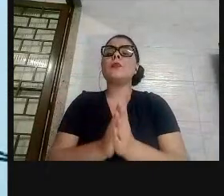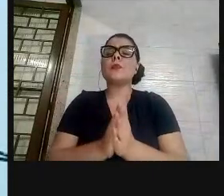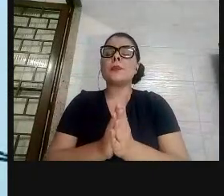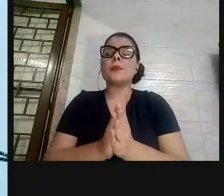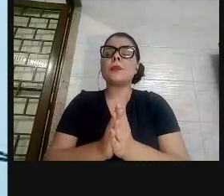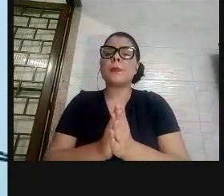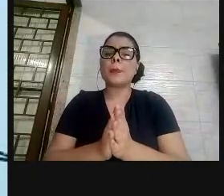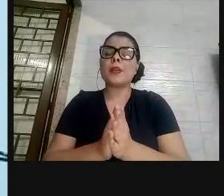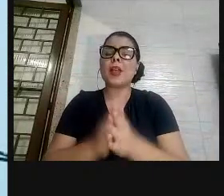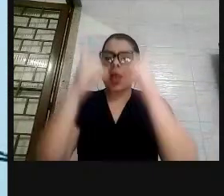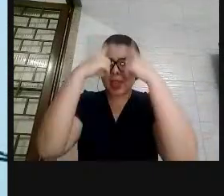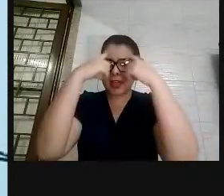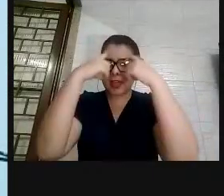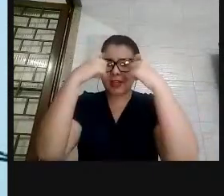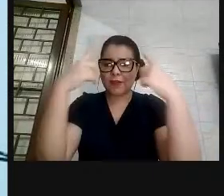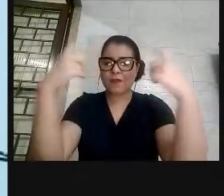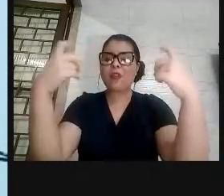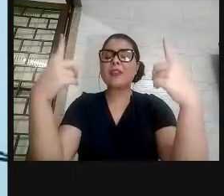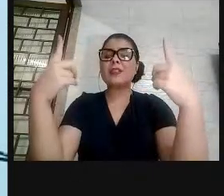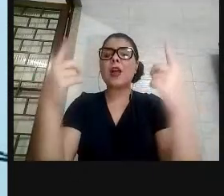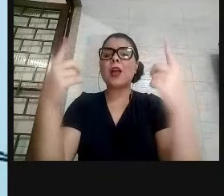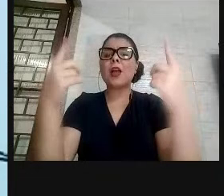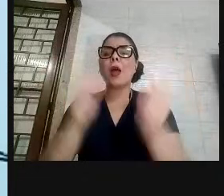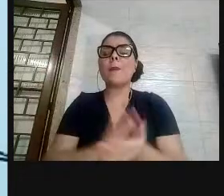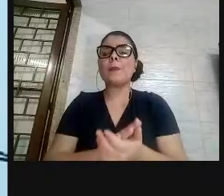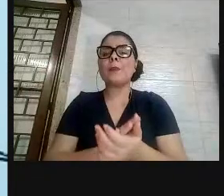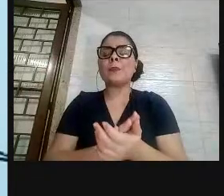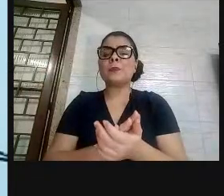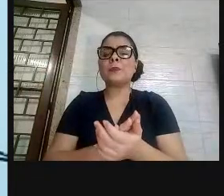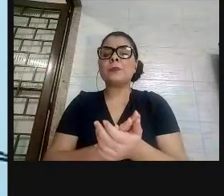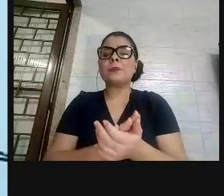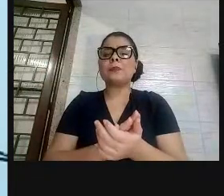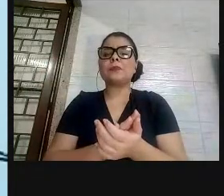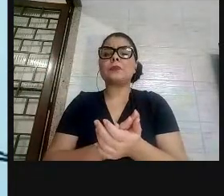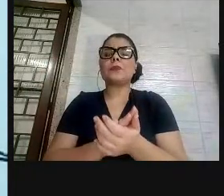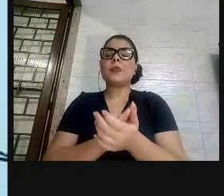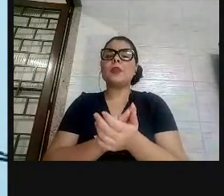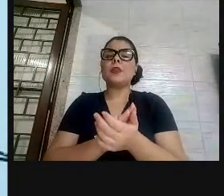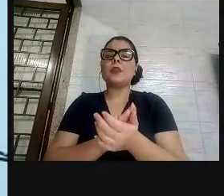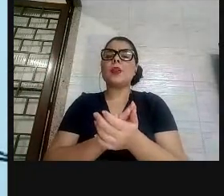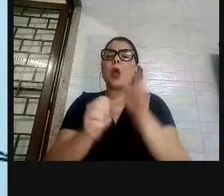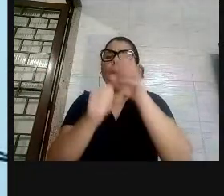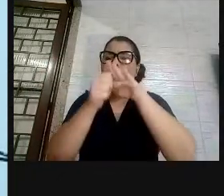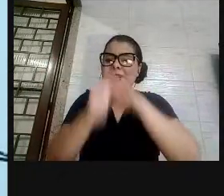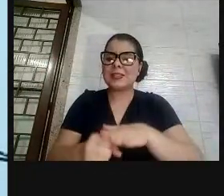Essa violência, essa opressão, essa